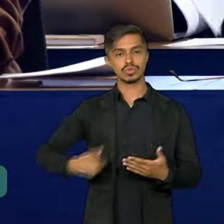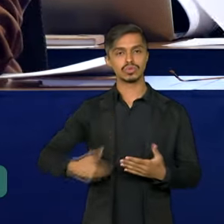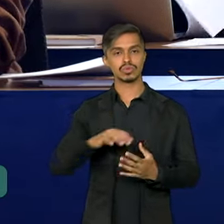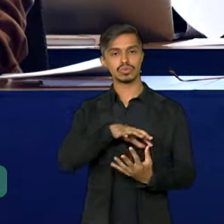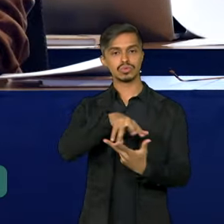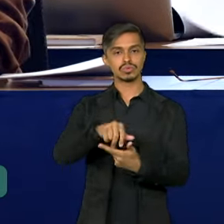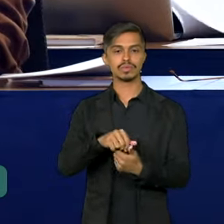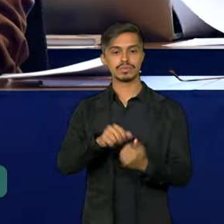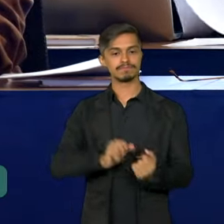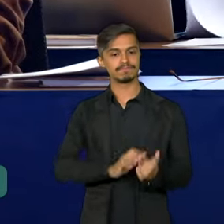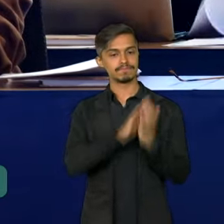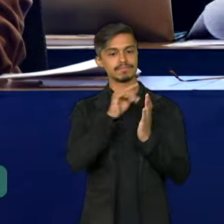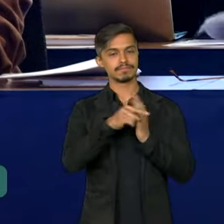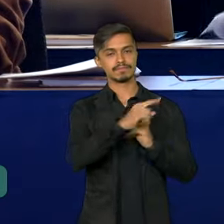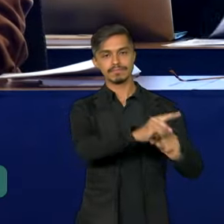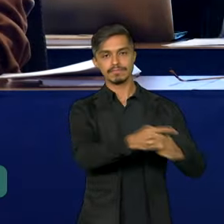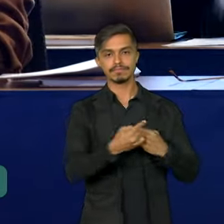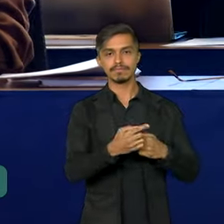desafios.